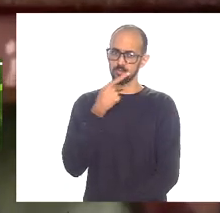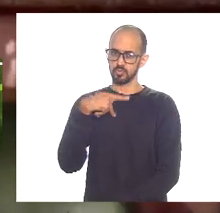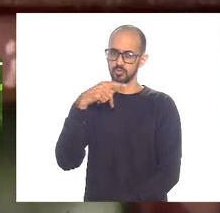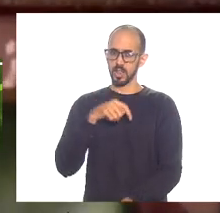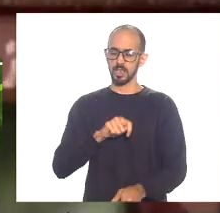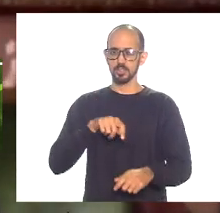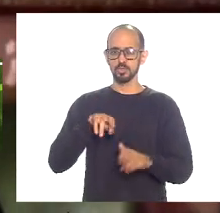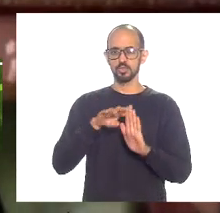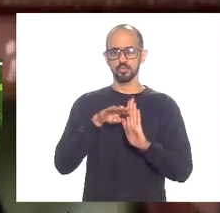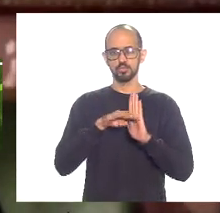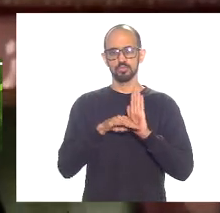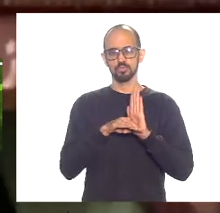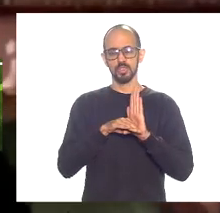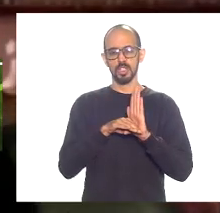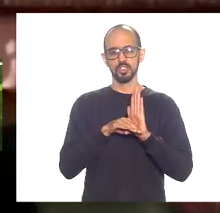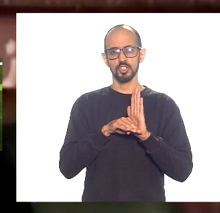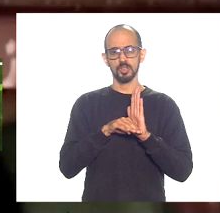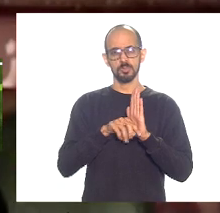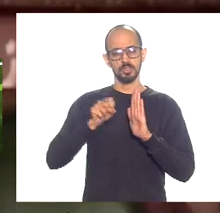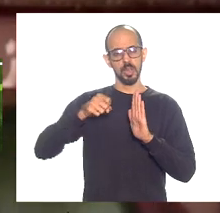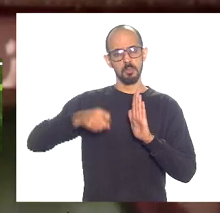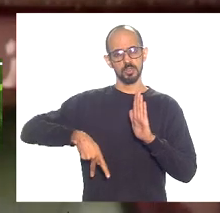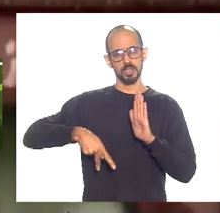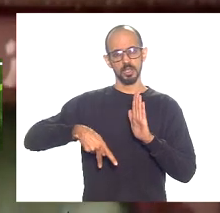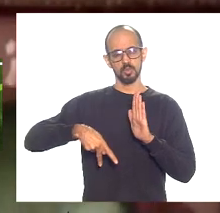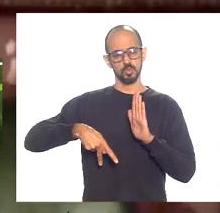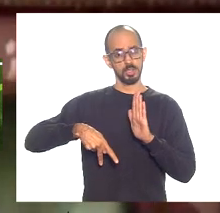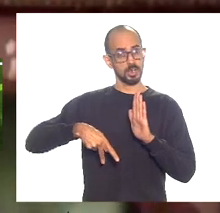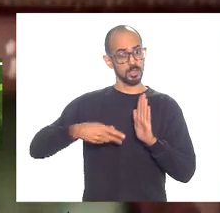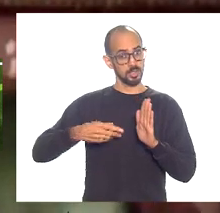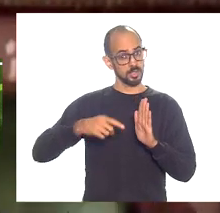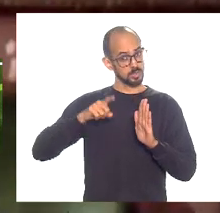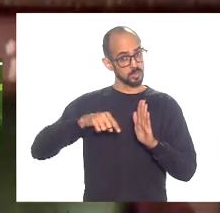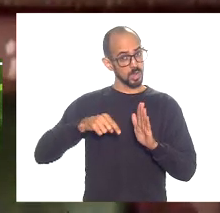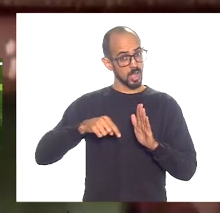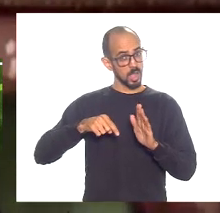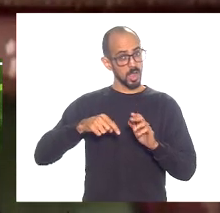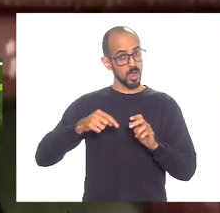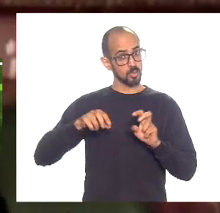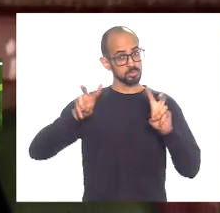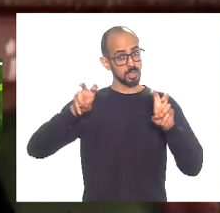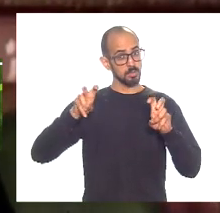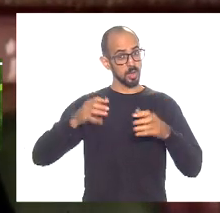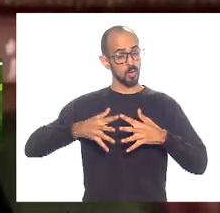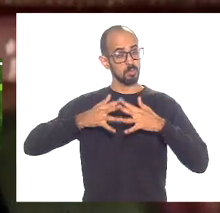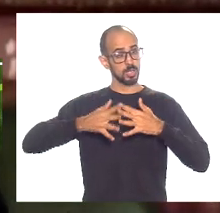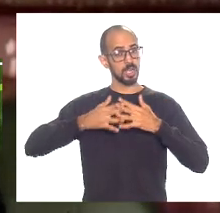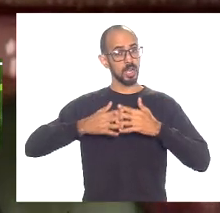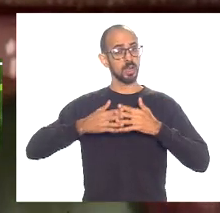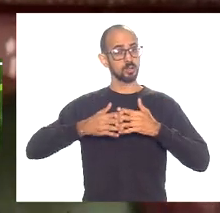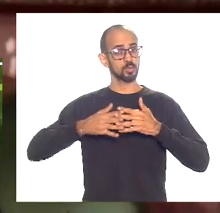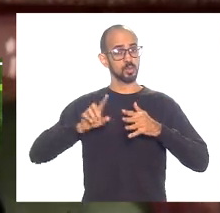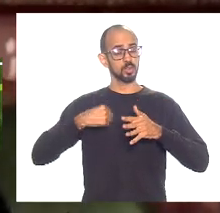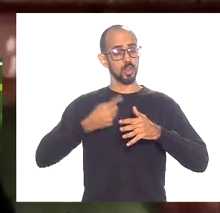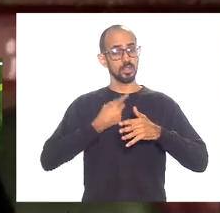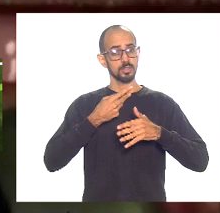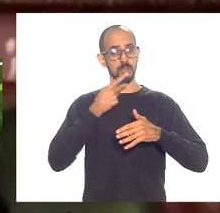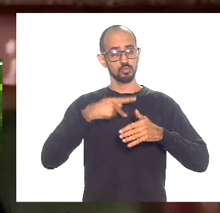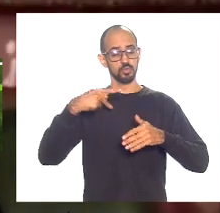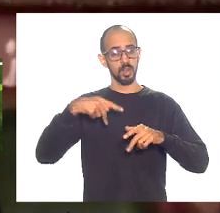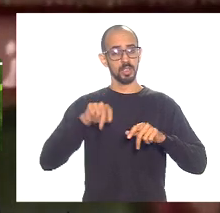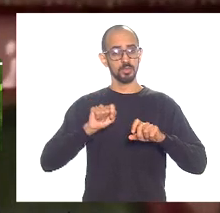previdenciário né isso é uma questão muito sensível a gente está falando de questões que vão afetar